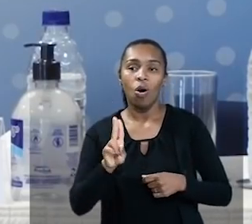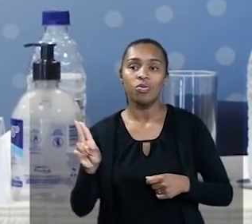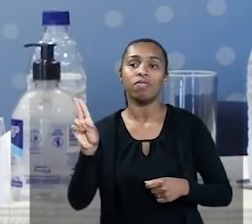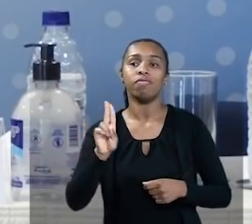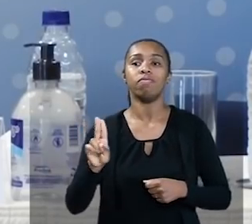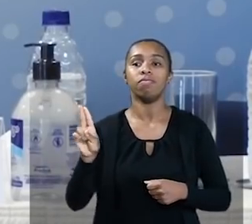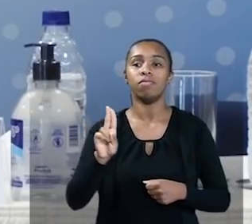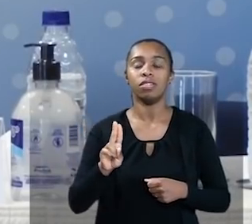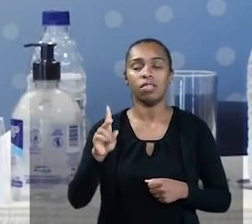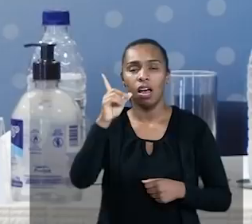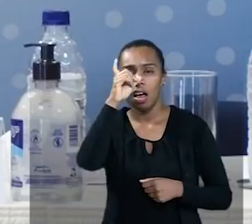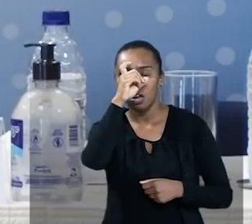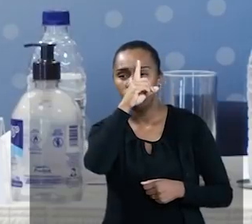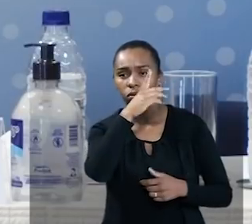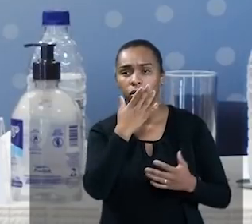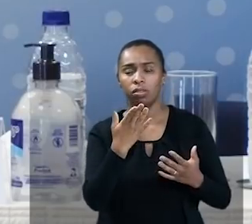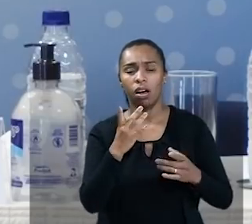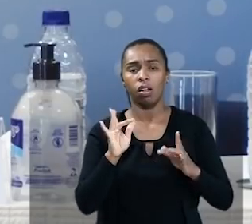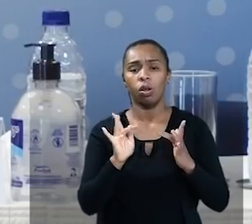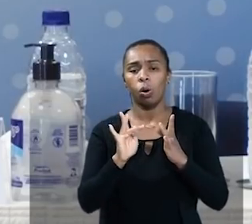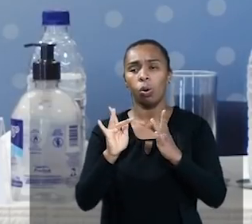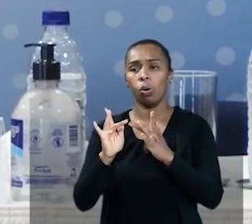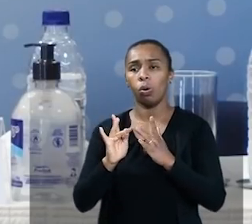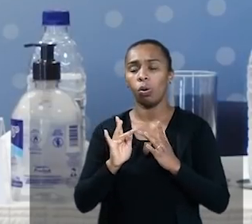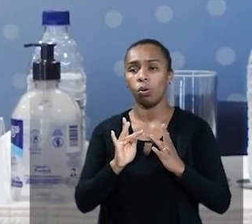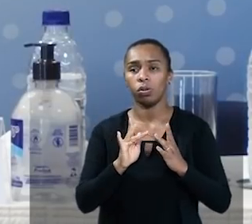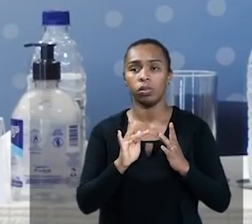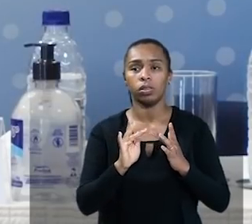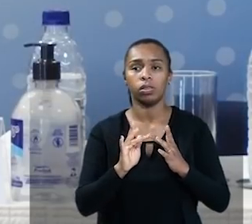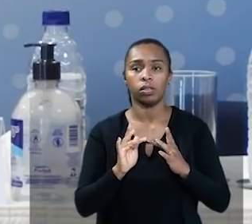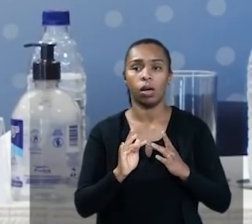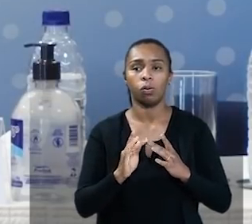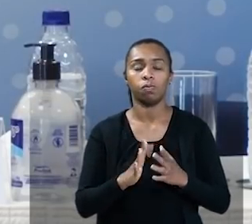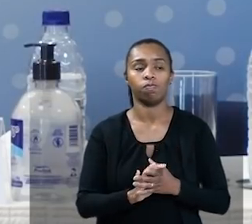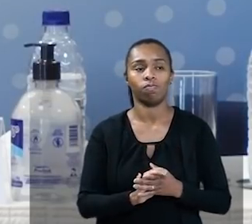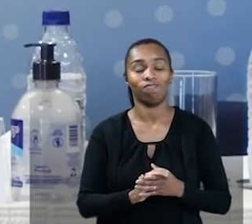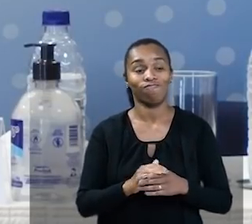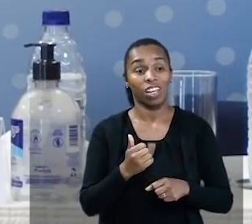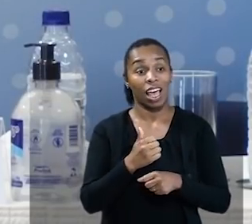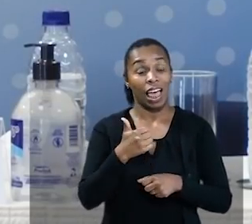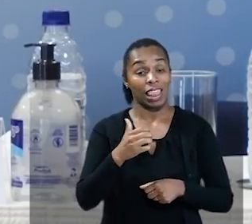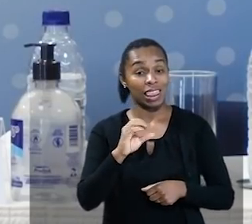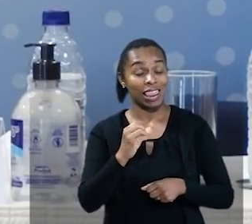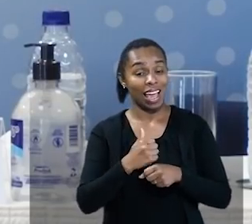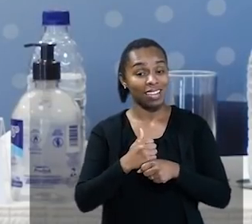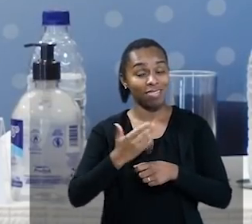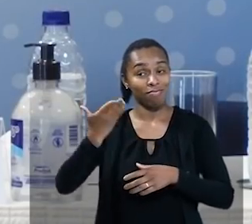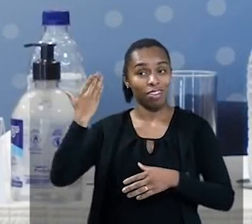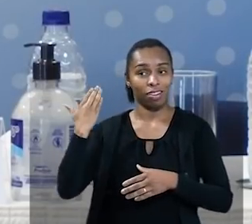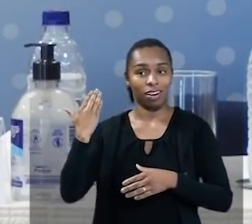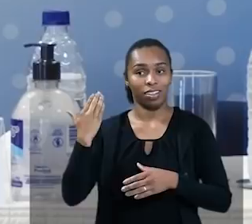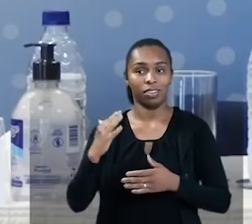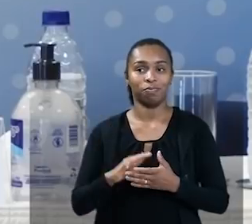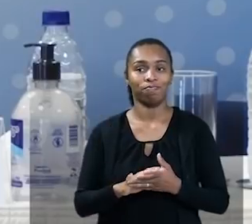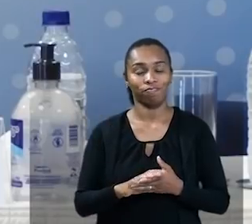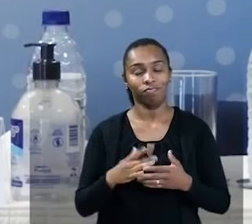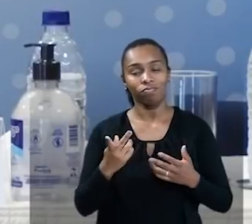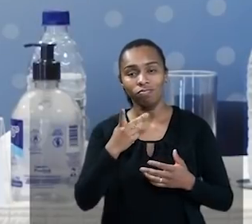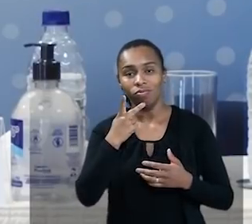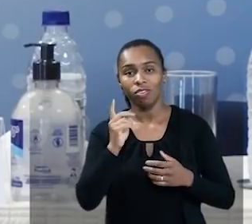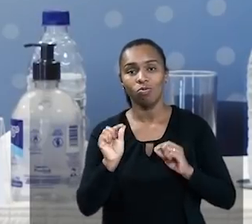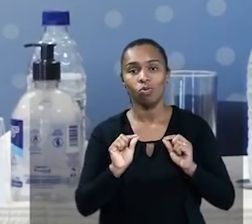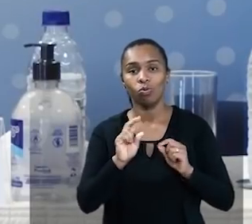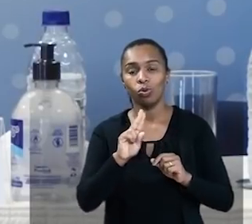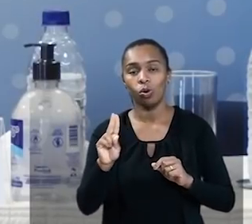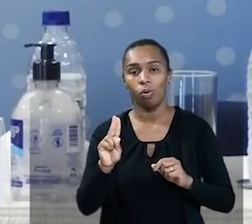institutos, hospitais que estão conectados ao sistema RNP há 10 anos atrás. Então, nós chamamos